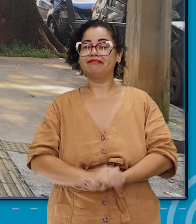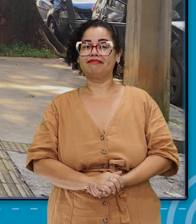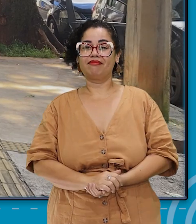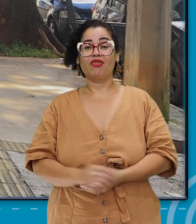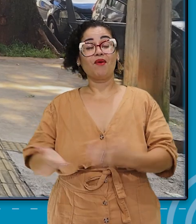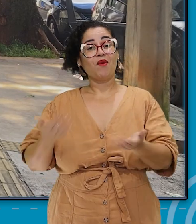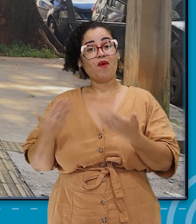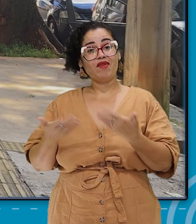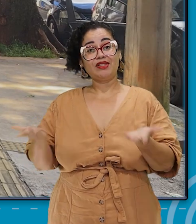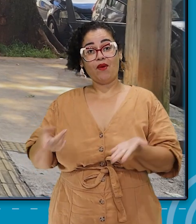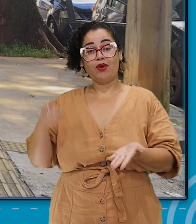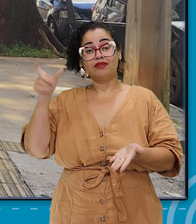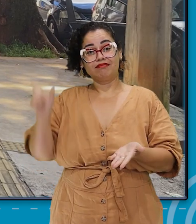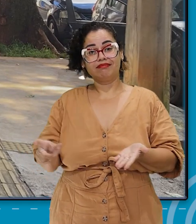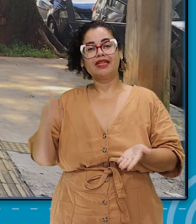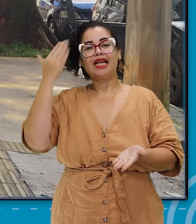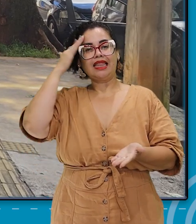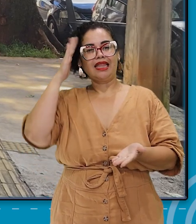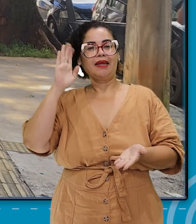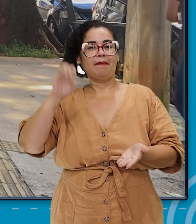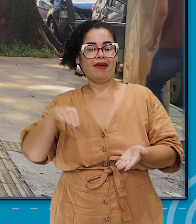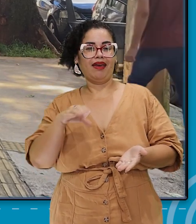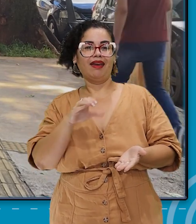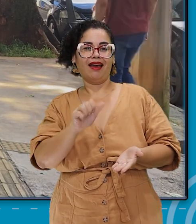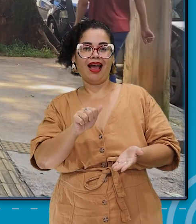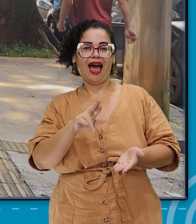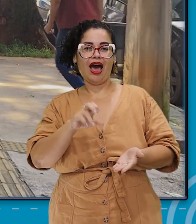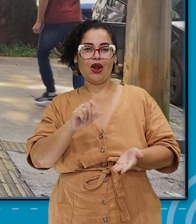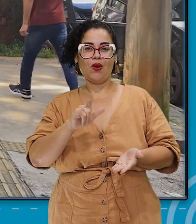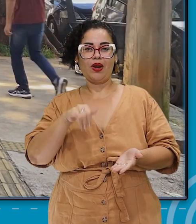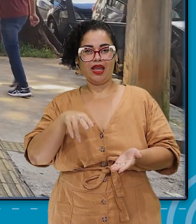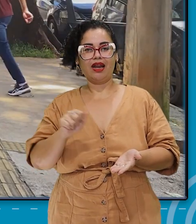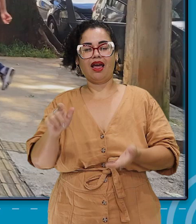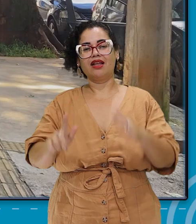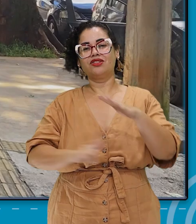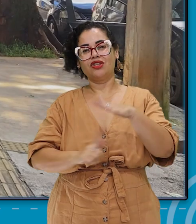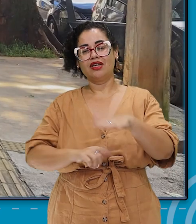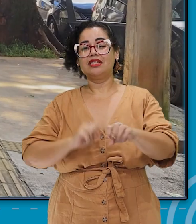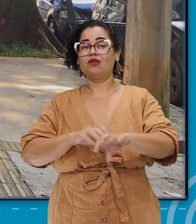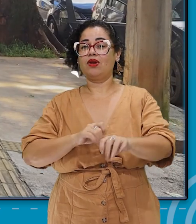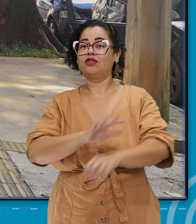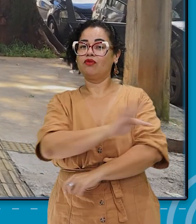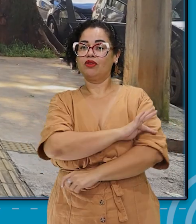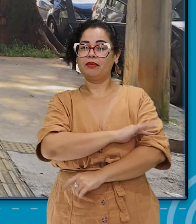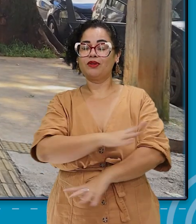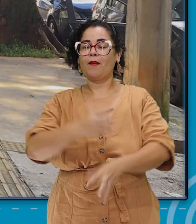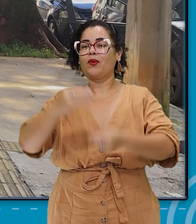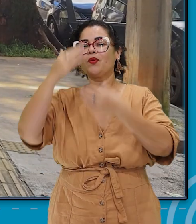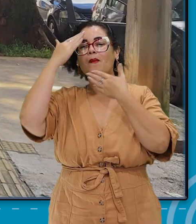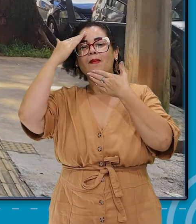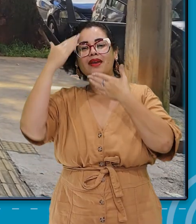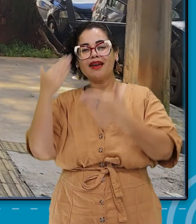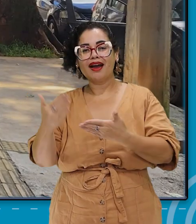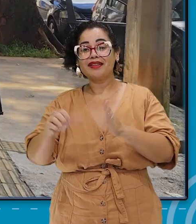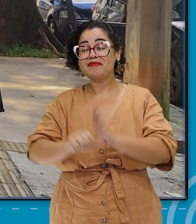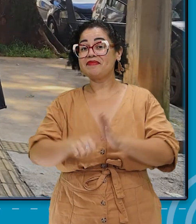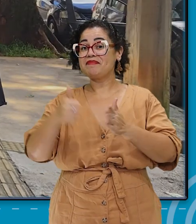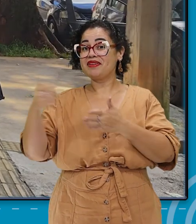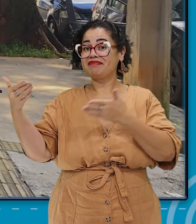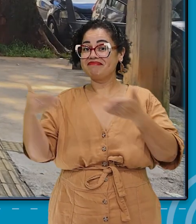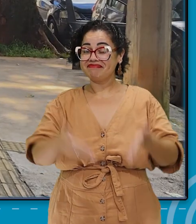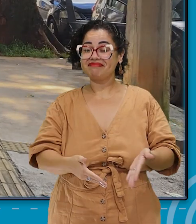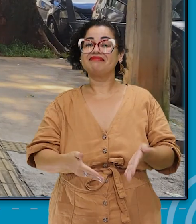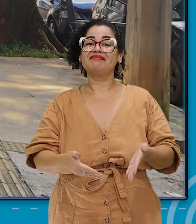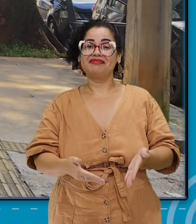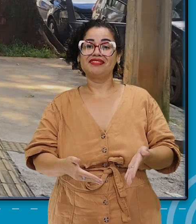conversar com quem entende do assunto, a Carolina Castro, que é da Gerência de Educação Fundamental. Muito obrigada por essa primeira